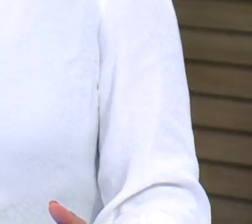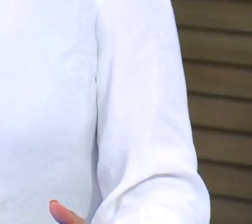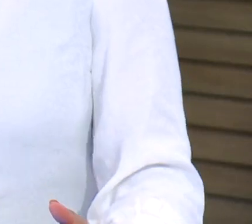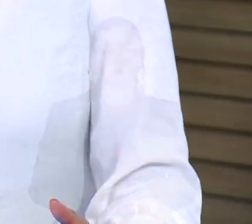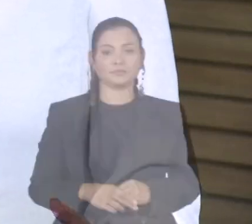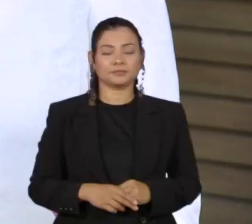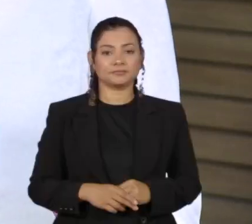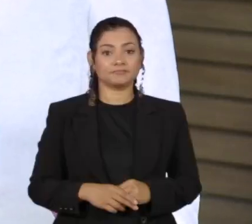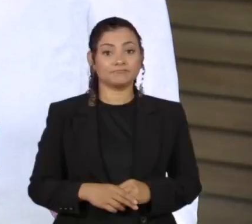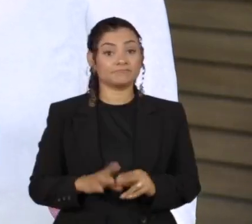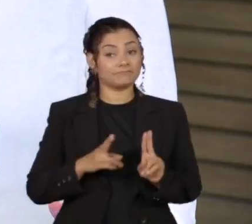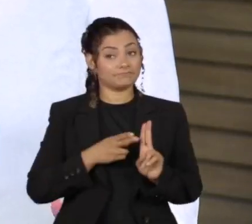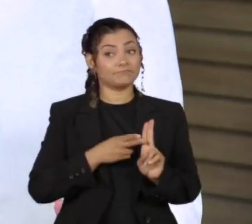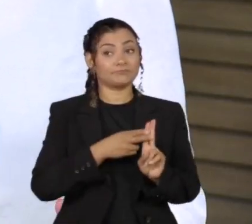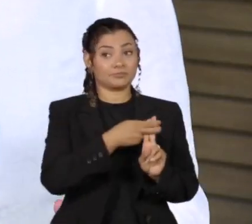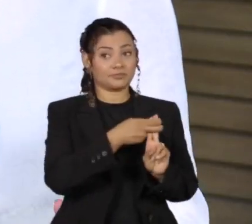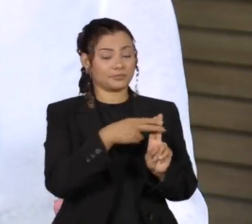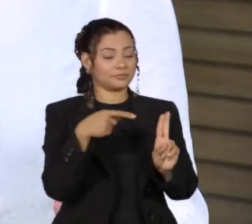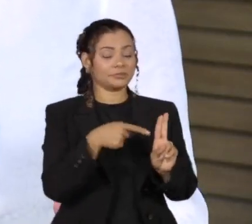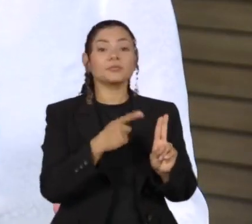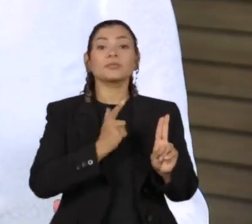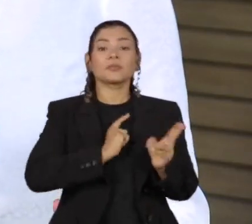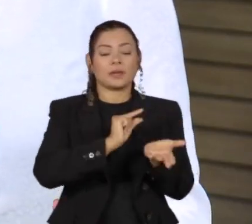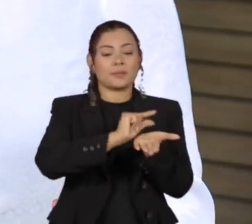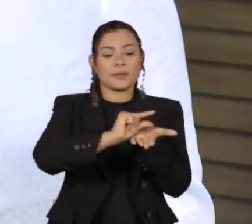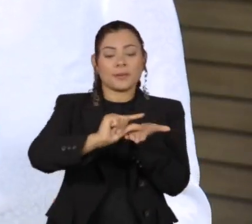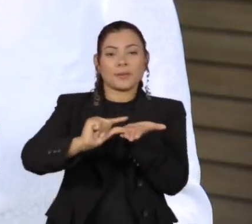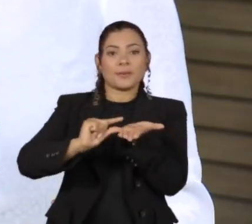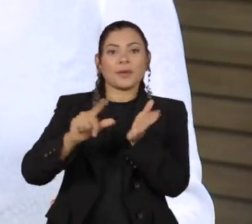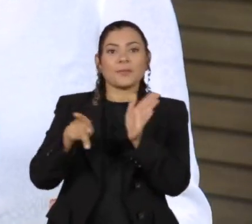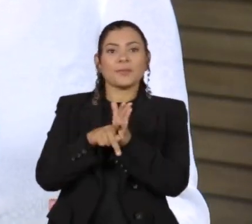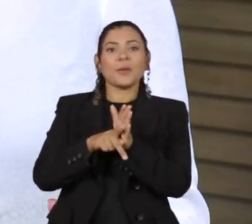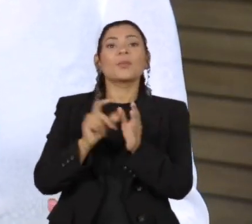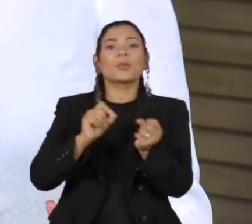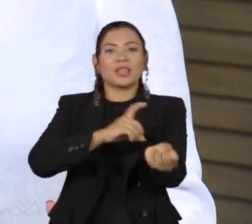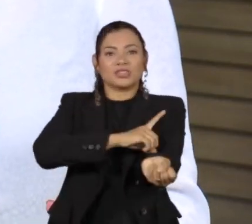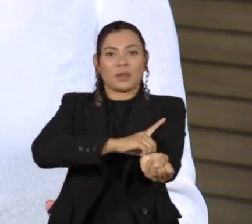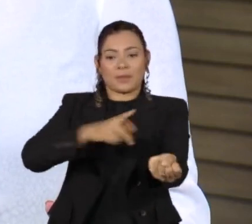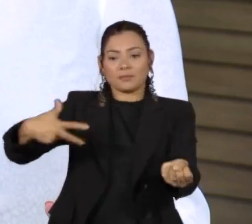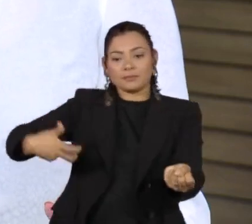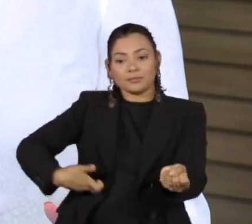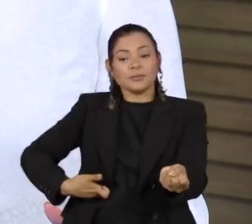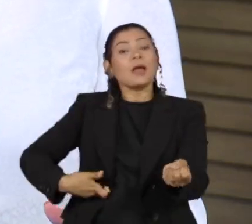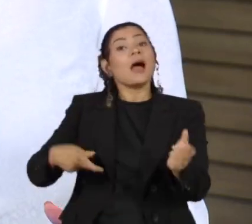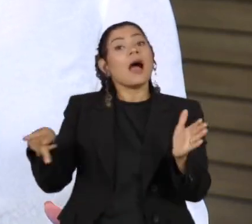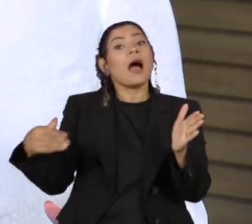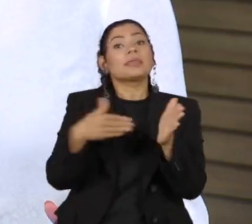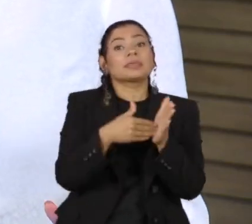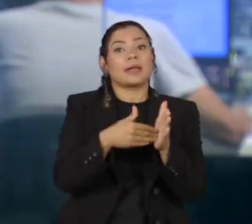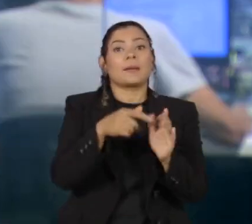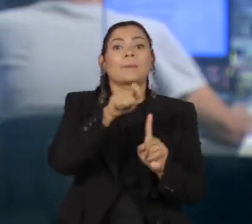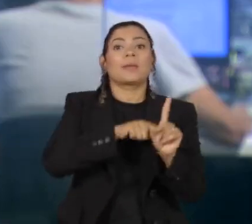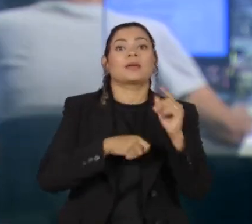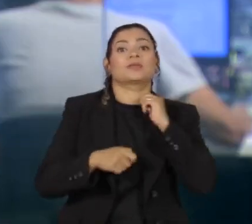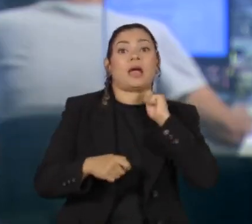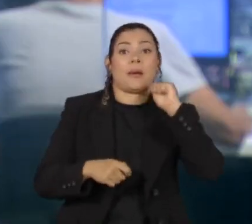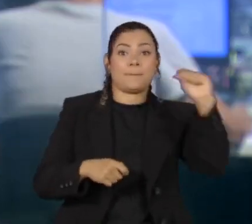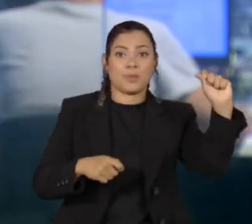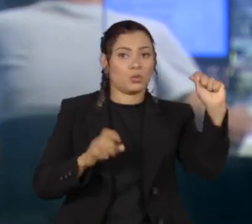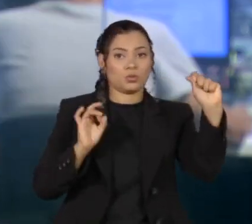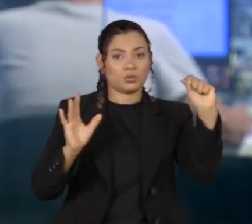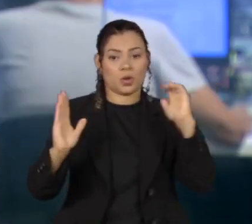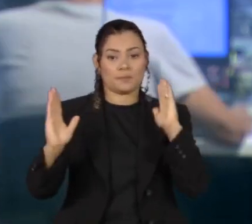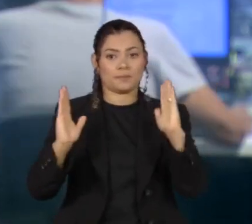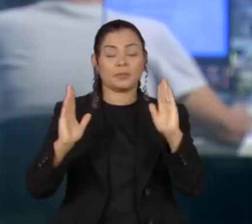O SUS tem estoques de insulina até abril, segundo a Auditoria do Tribunal de Contas da União. As